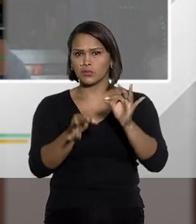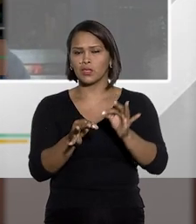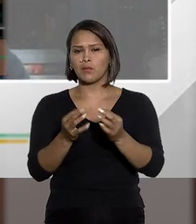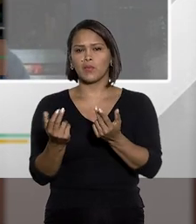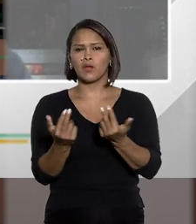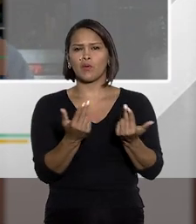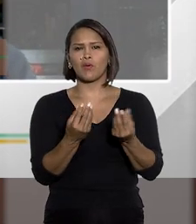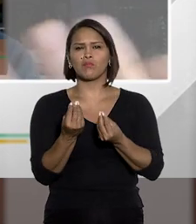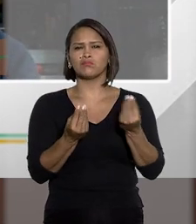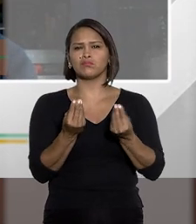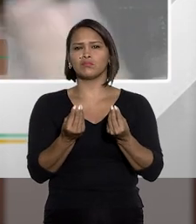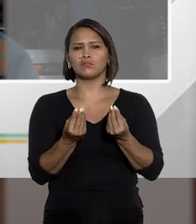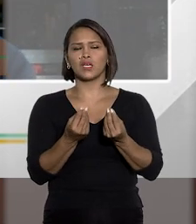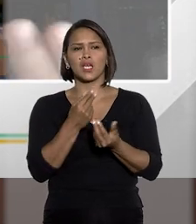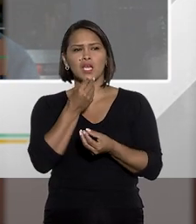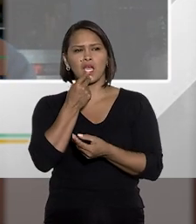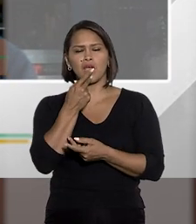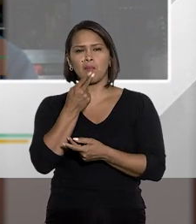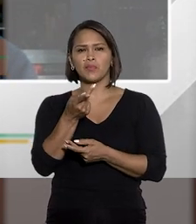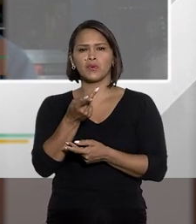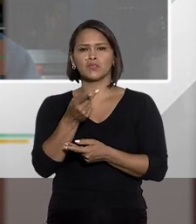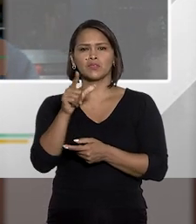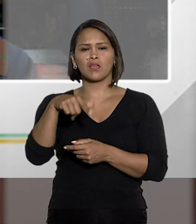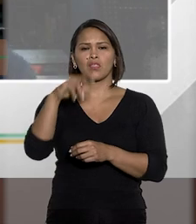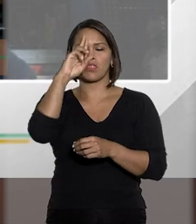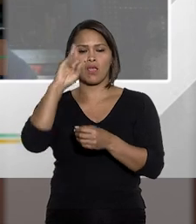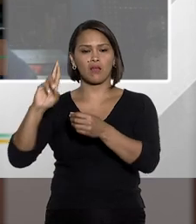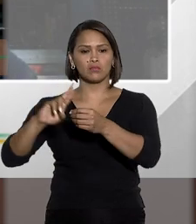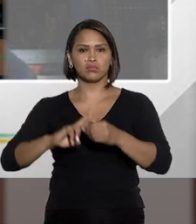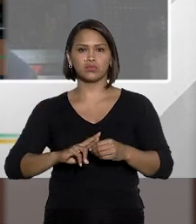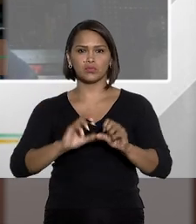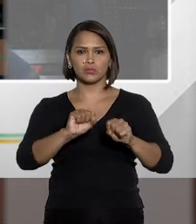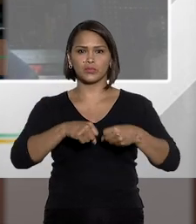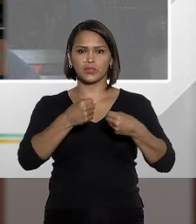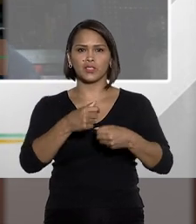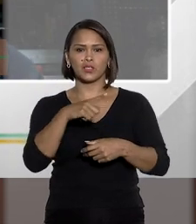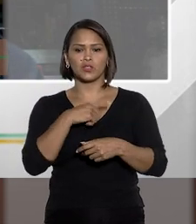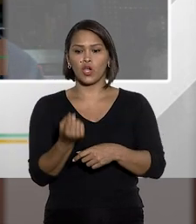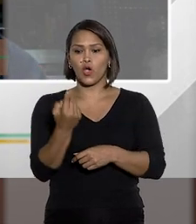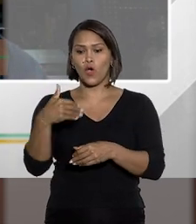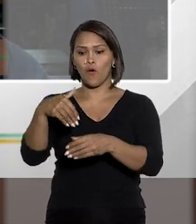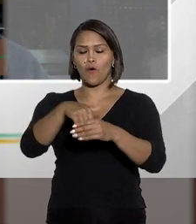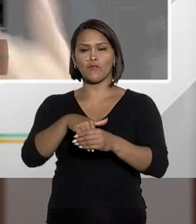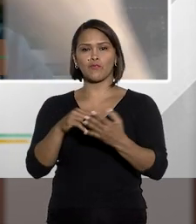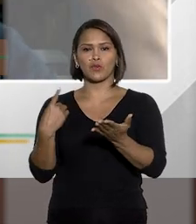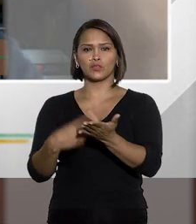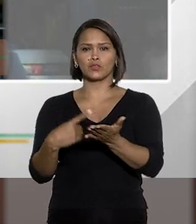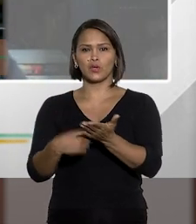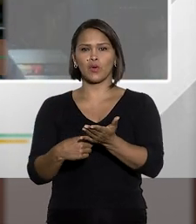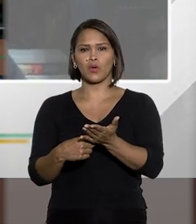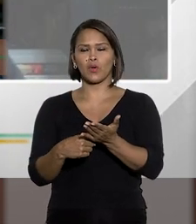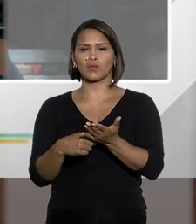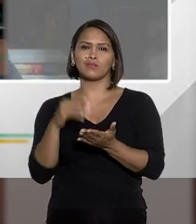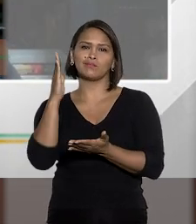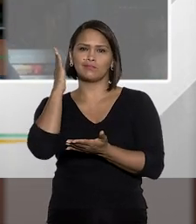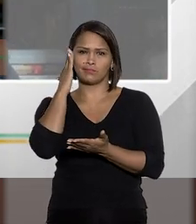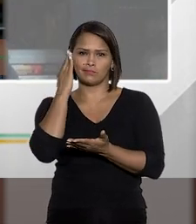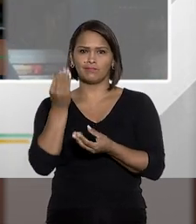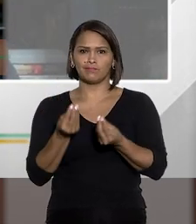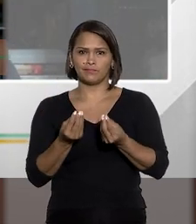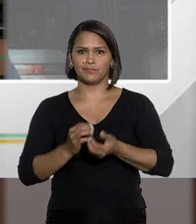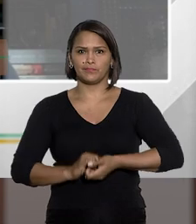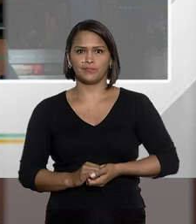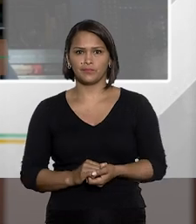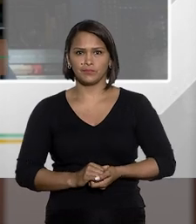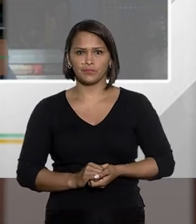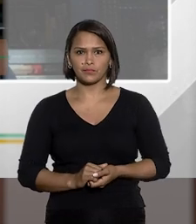julgamento, como é que eu posso dizer que há abuso de autoridade quando eu tenho pelo menos um voto que concorda com a minha interpretação?